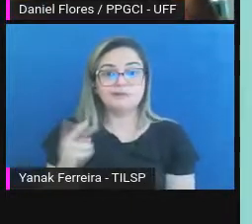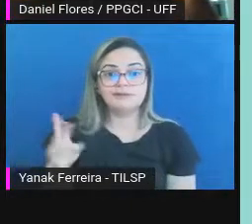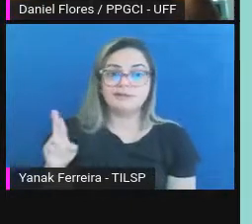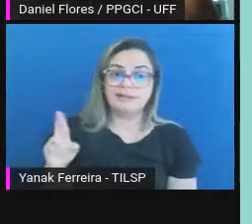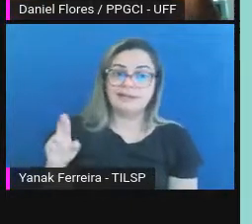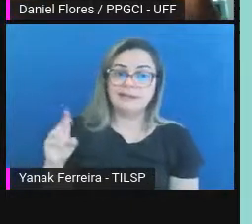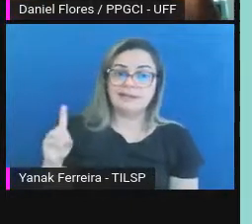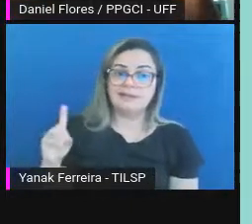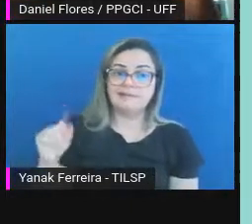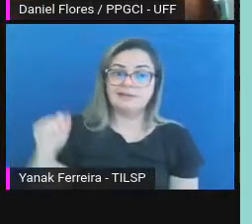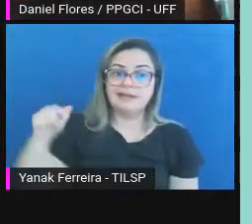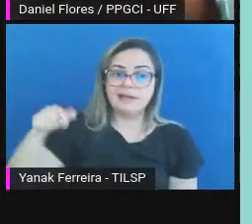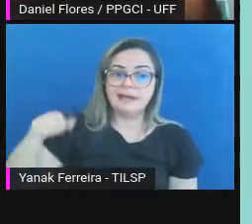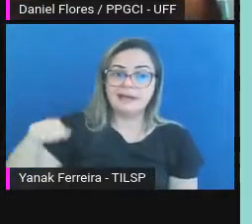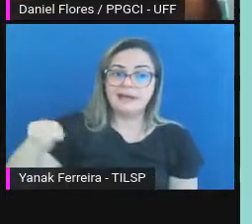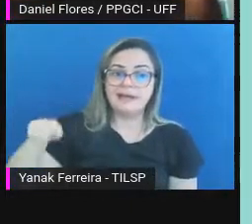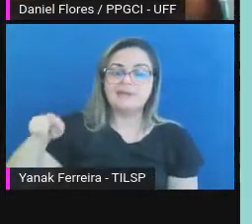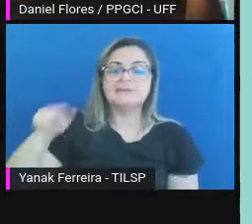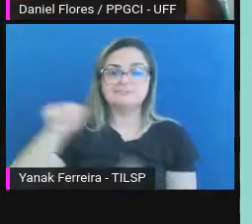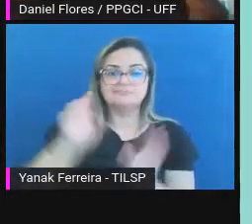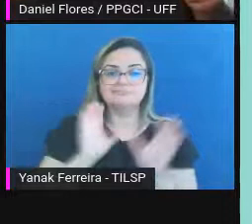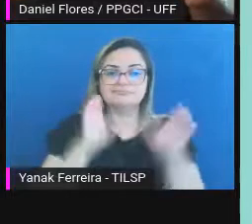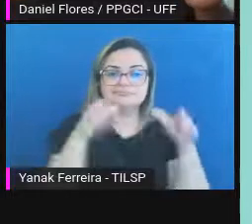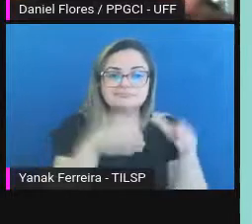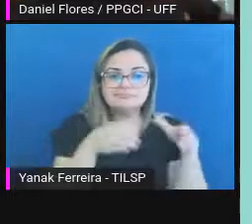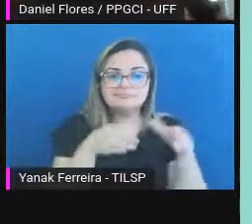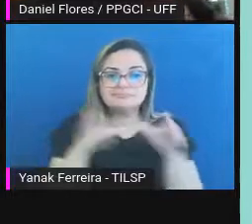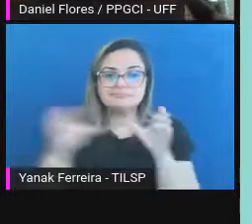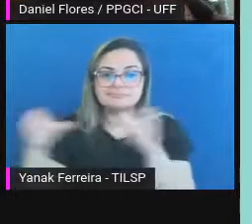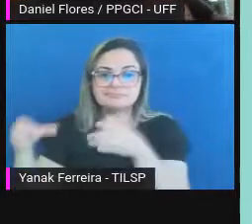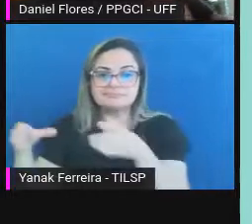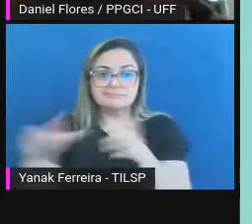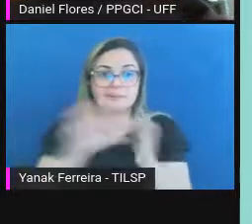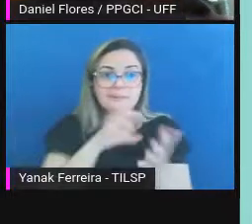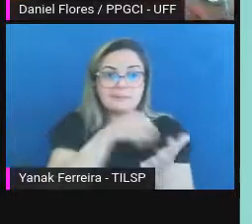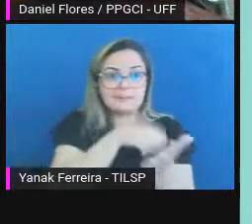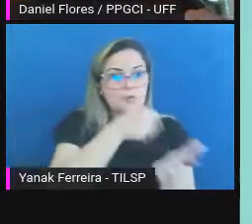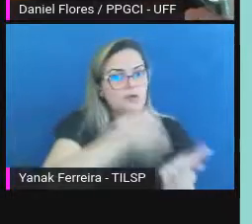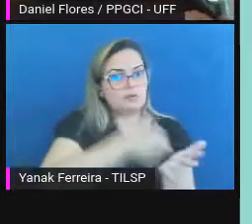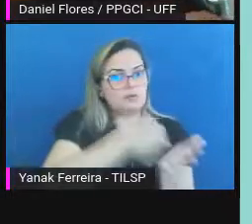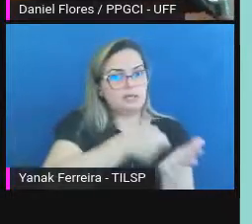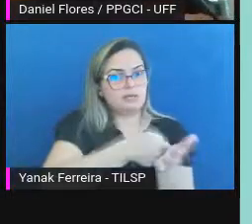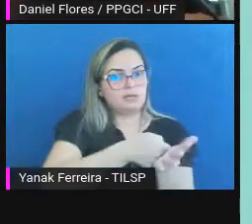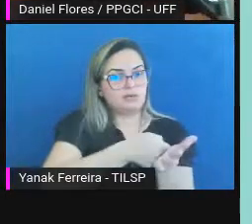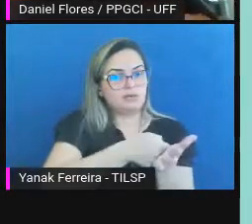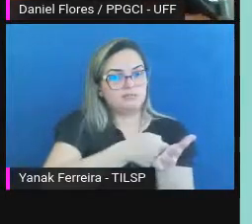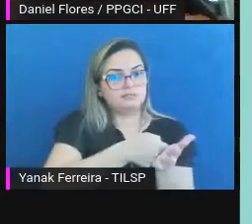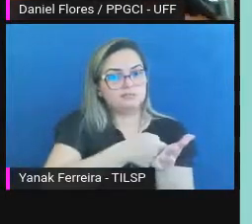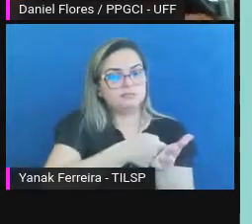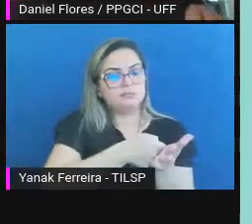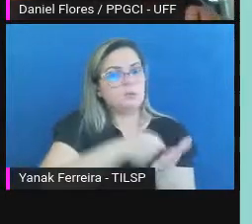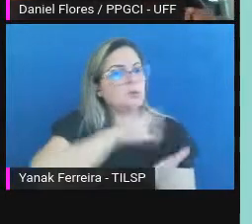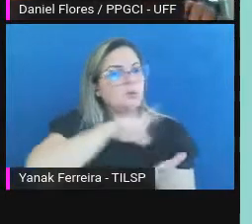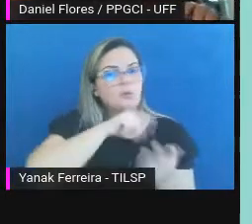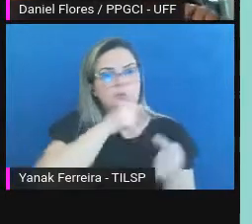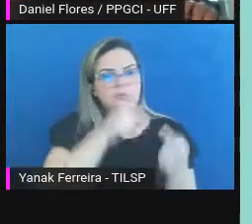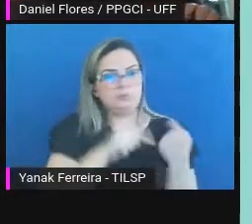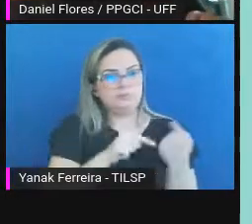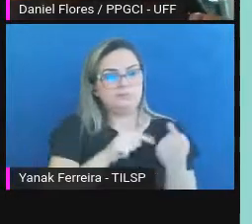direito o RDC-ARC de permanente obrigatório. Não há questionamento enquanto a isso.